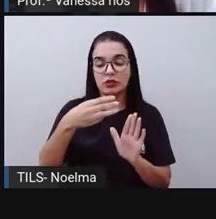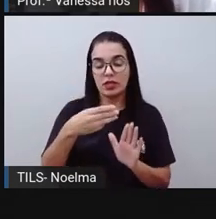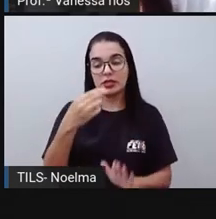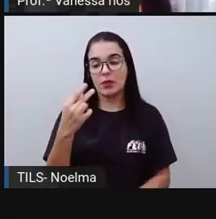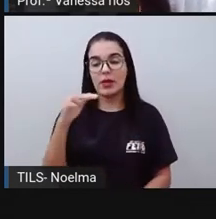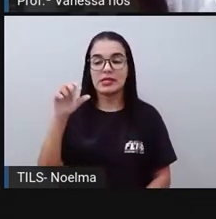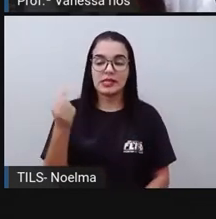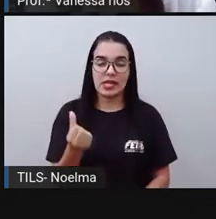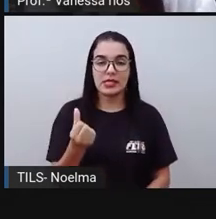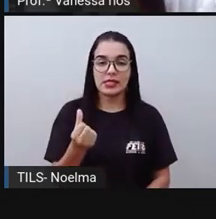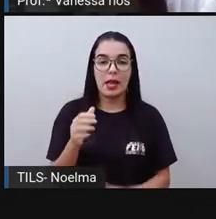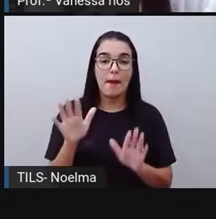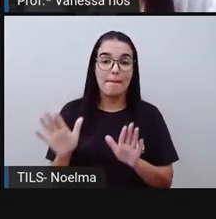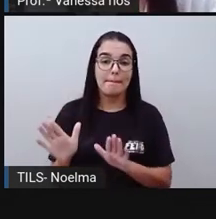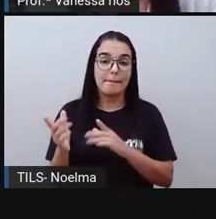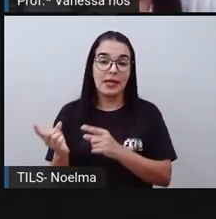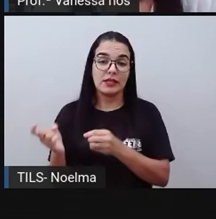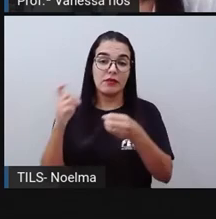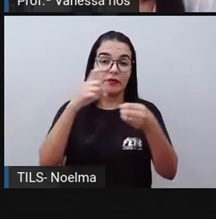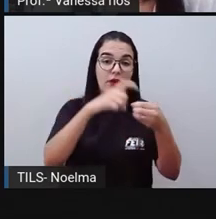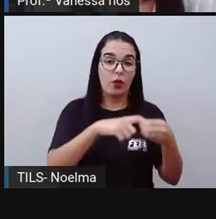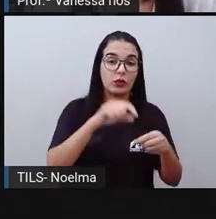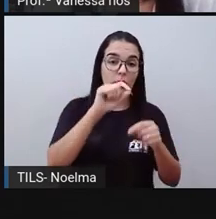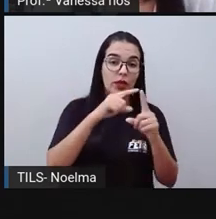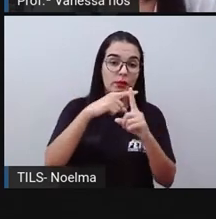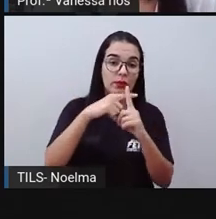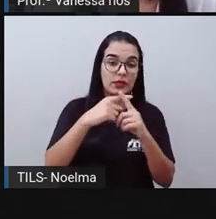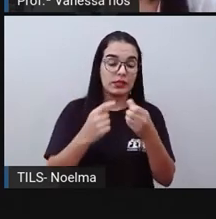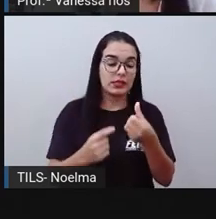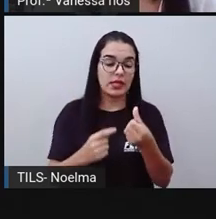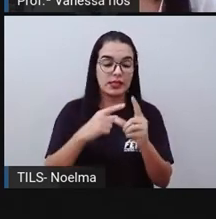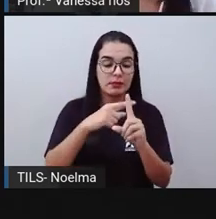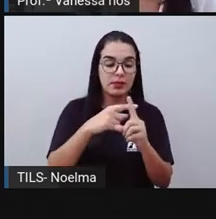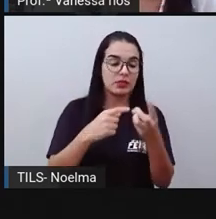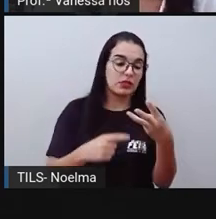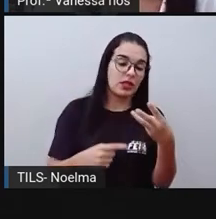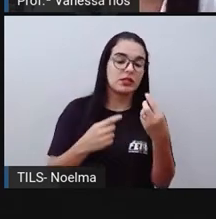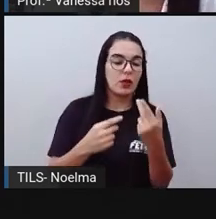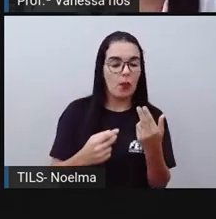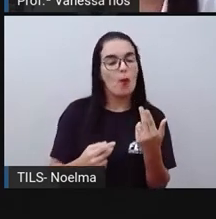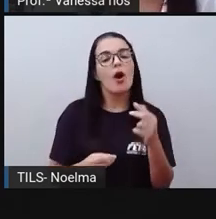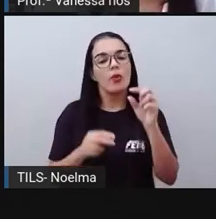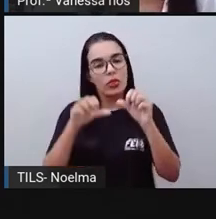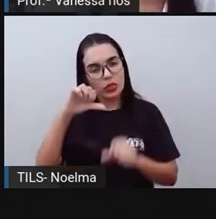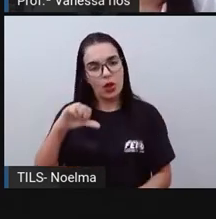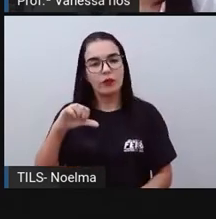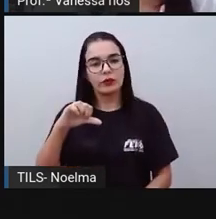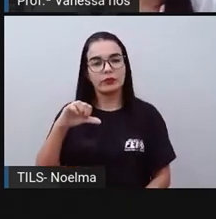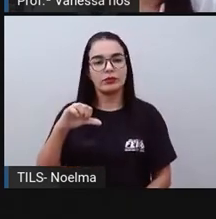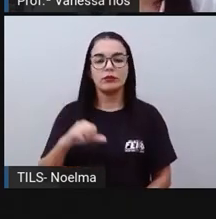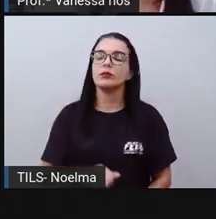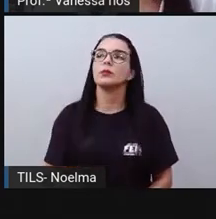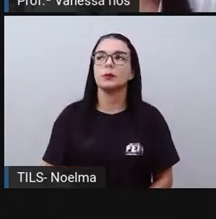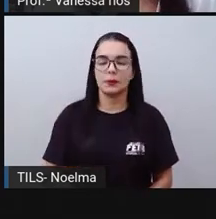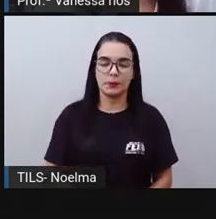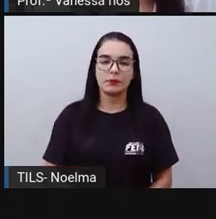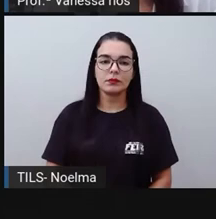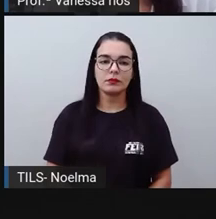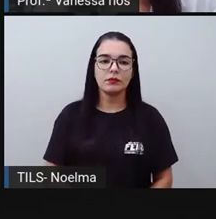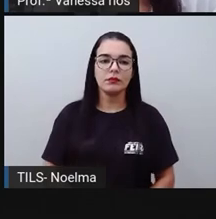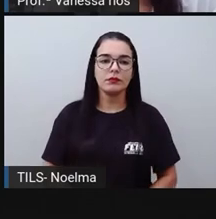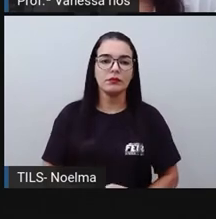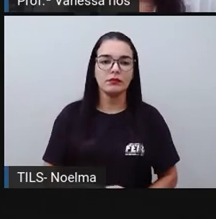igual a seis. Mas se eu volto agora com a adição, seis mais três, eu encontro justamente o valor inicial, que é